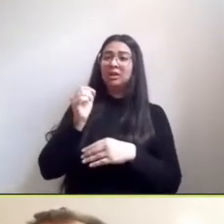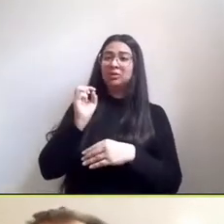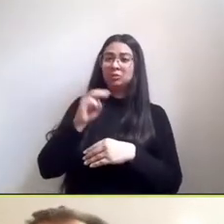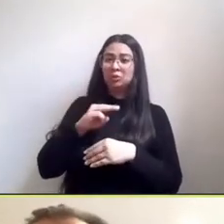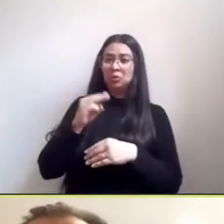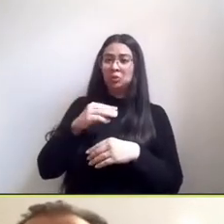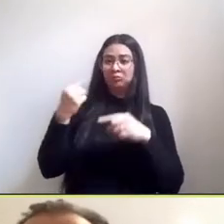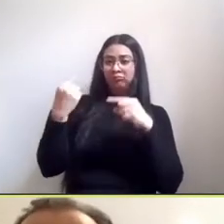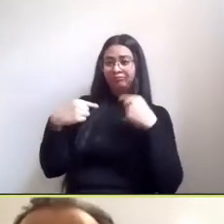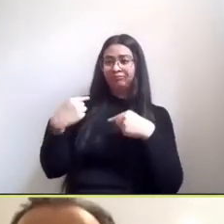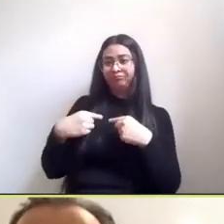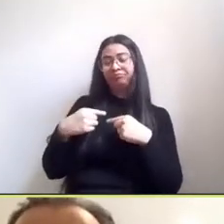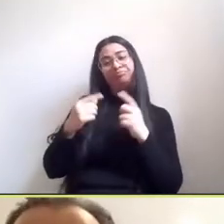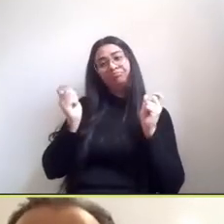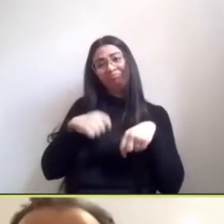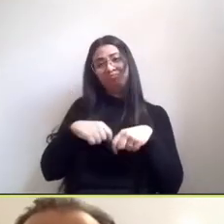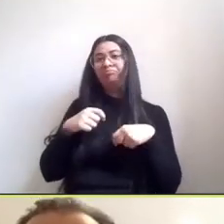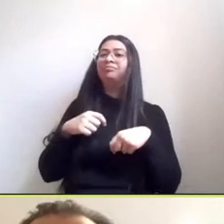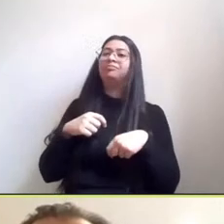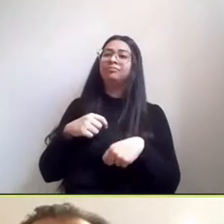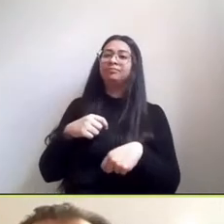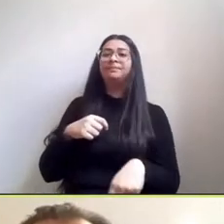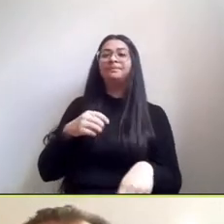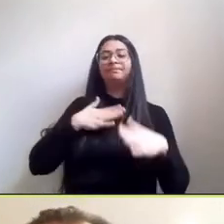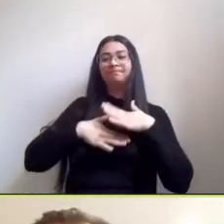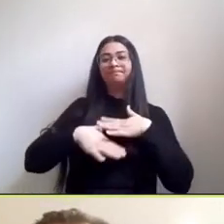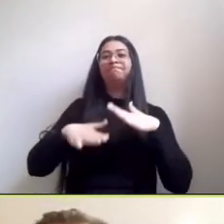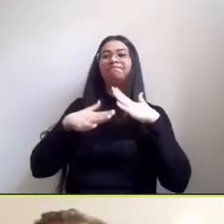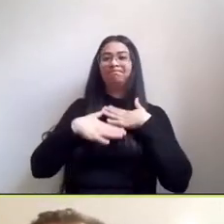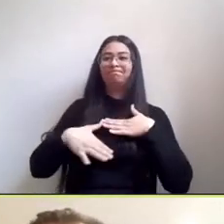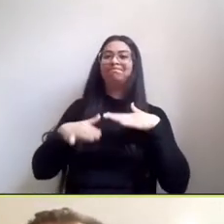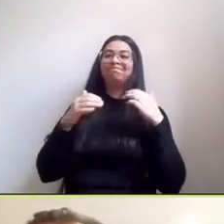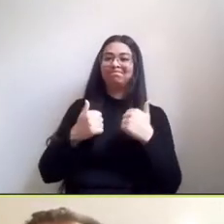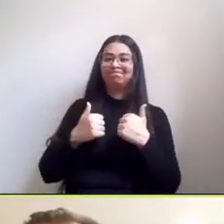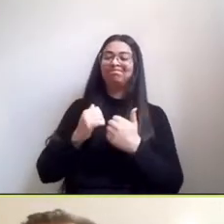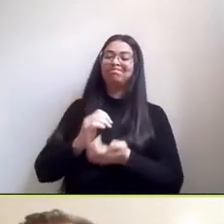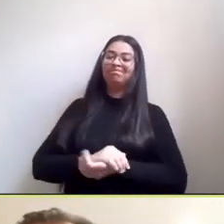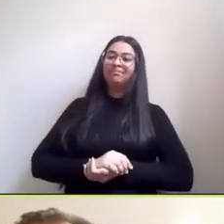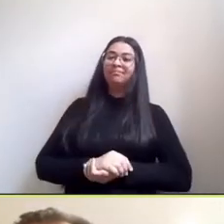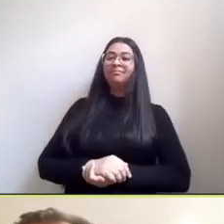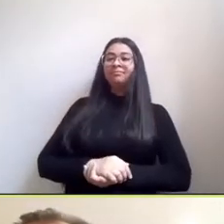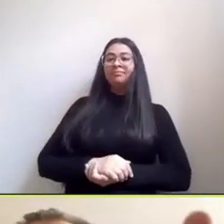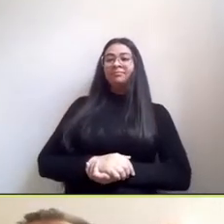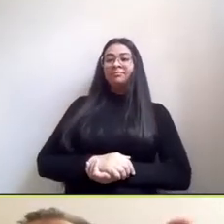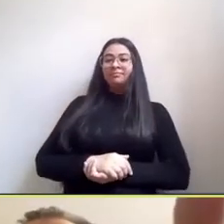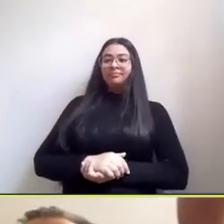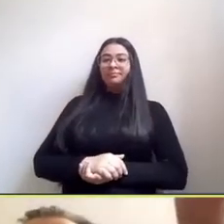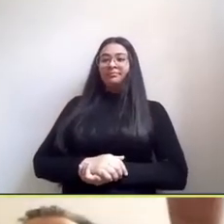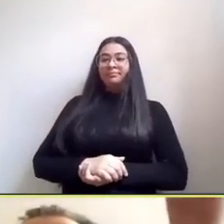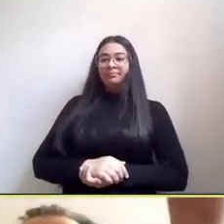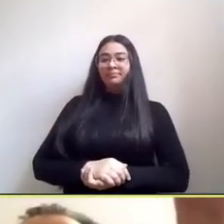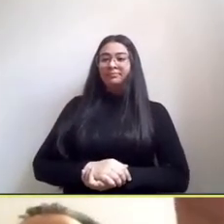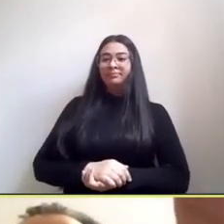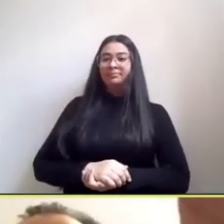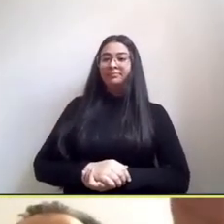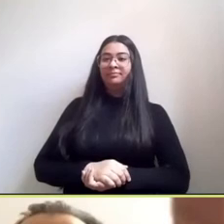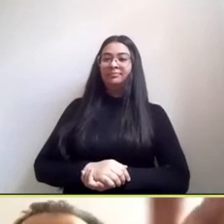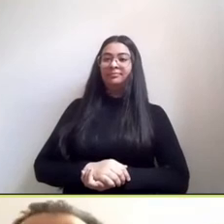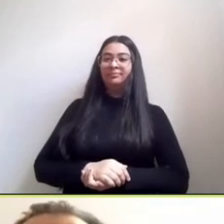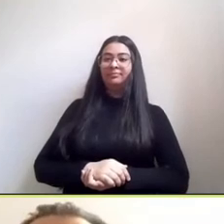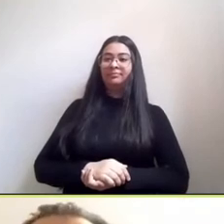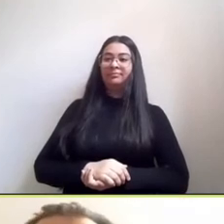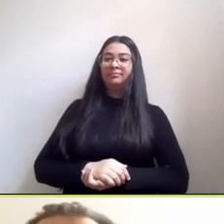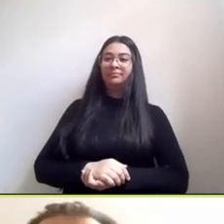então dá para a gente fazer com calma e aí eu quero fazer a proposta com que o Enio encerrou a